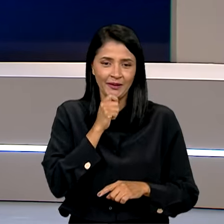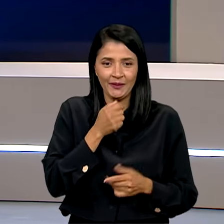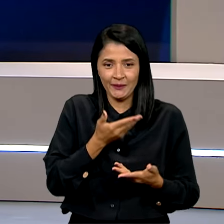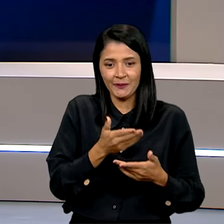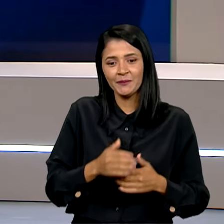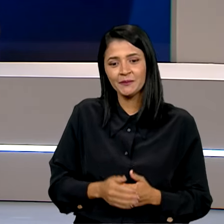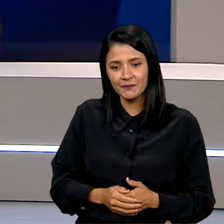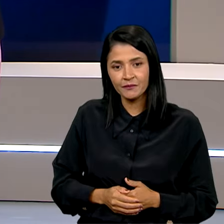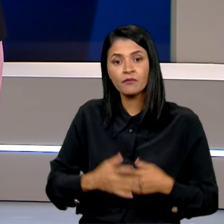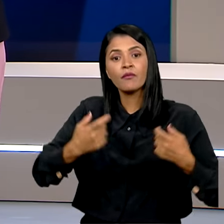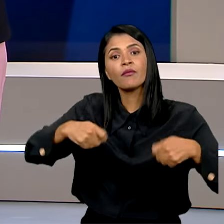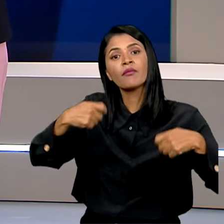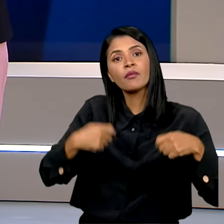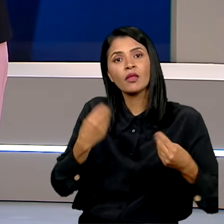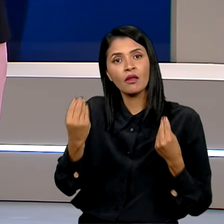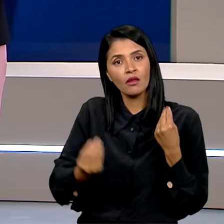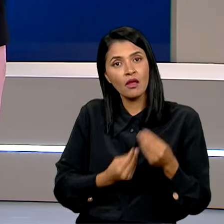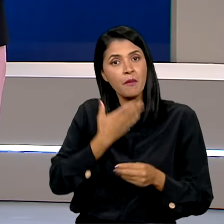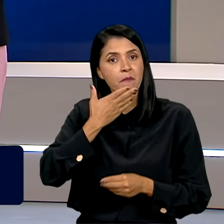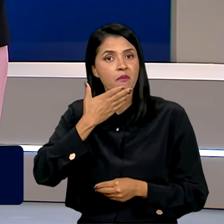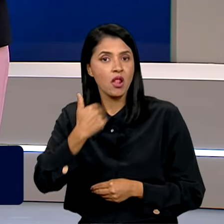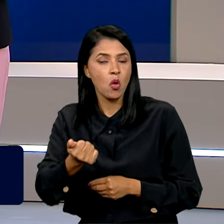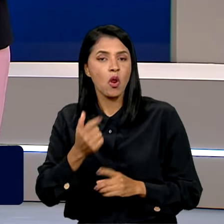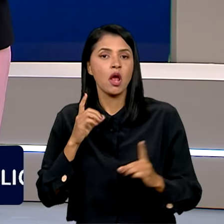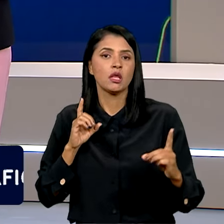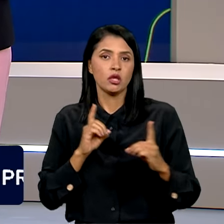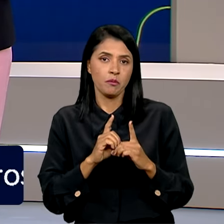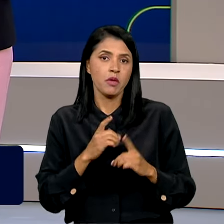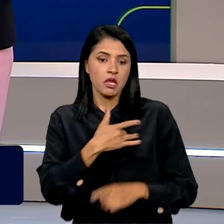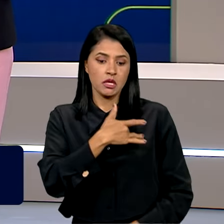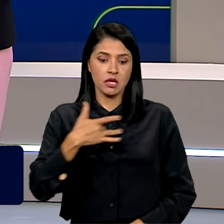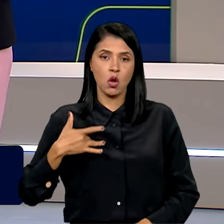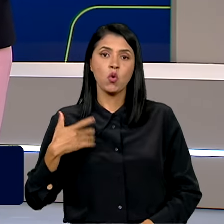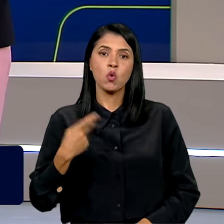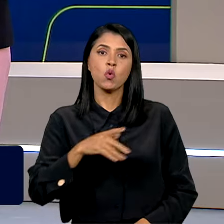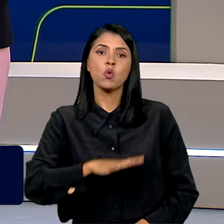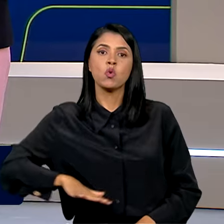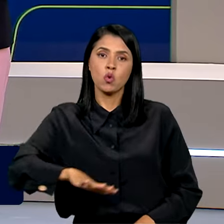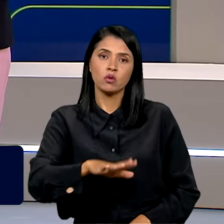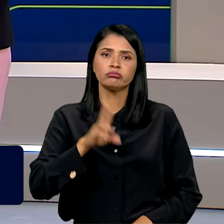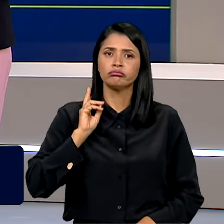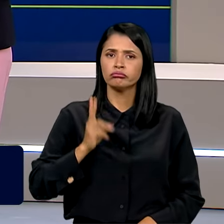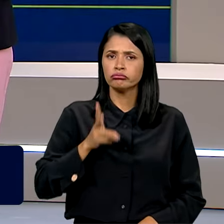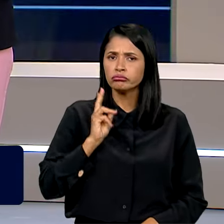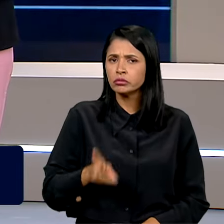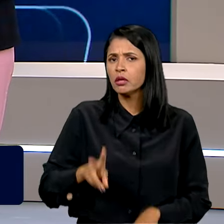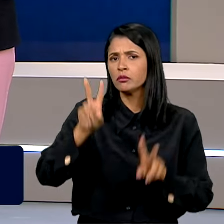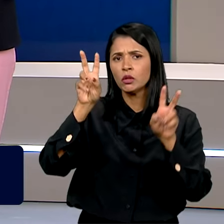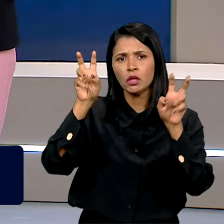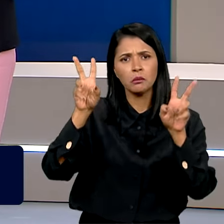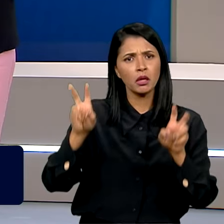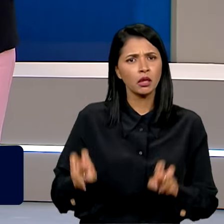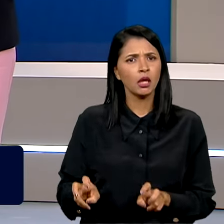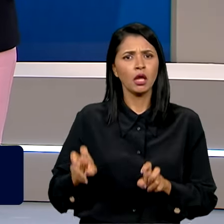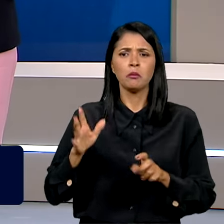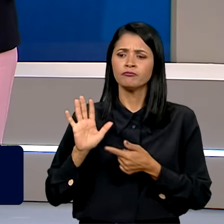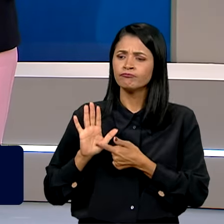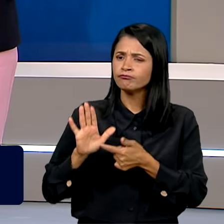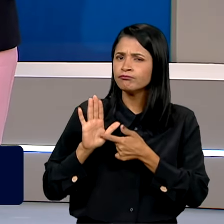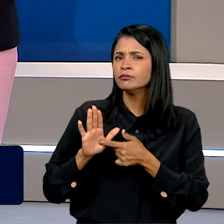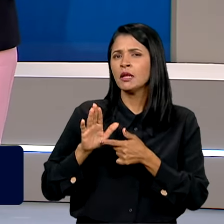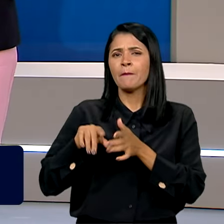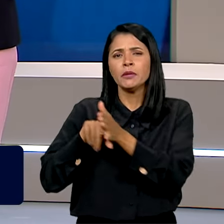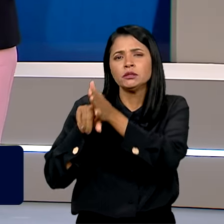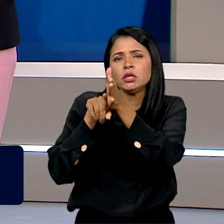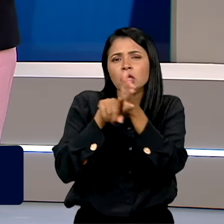A necessidade de se melhorar o atendimento da saúde pública sempre está entre os temas mais citados nas